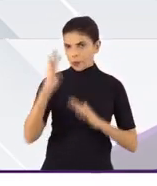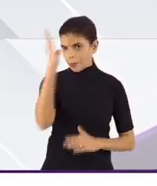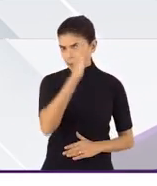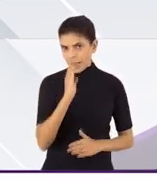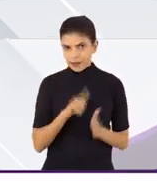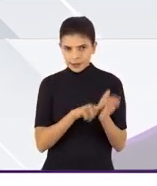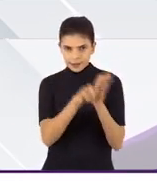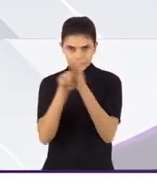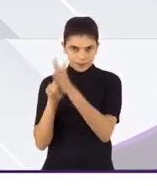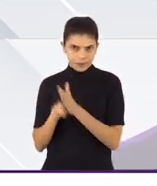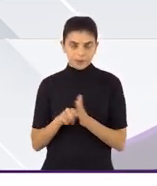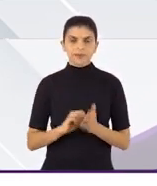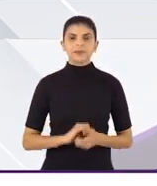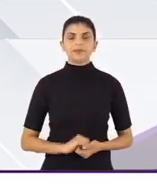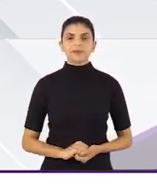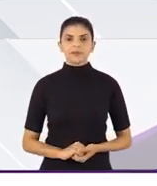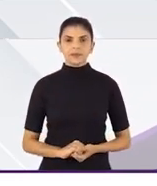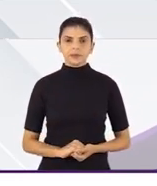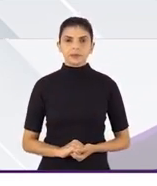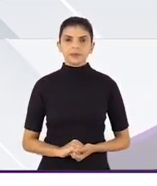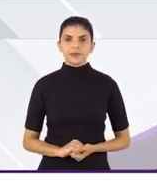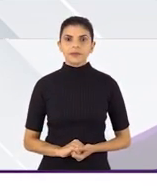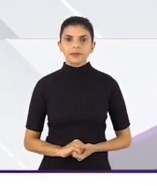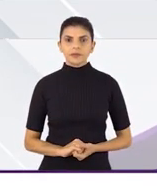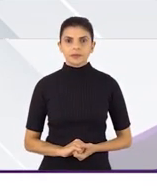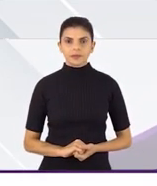instituições de pesquisa pelo Brasil.